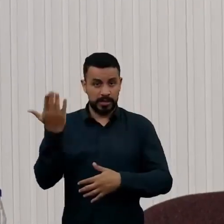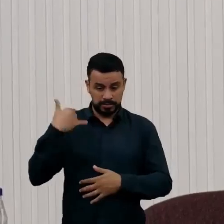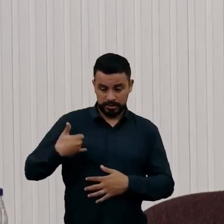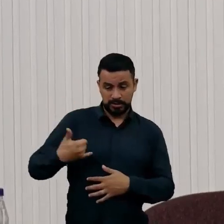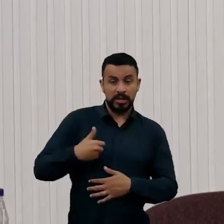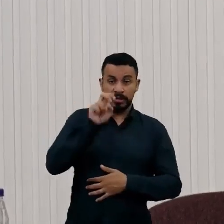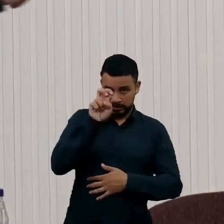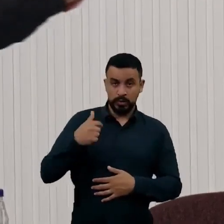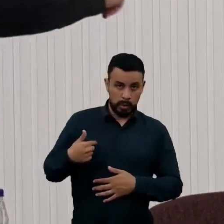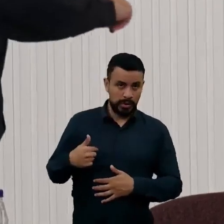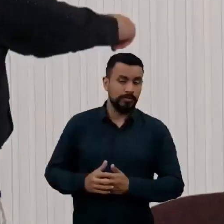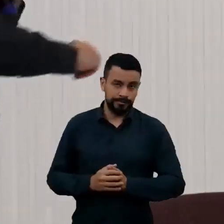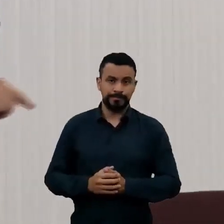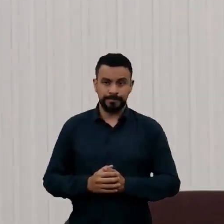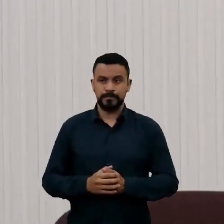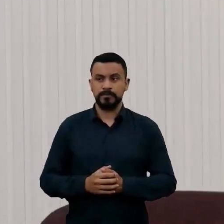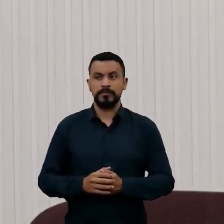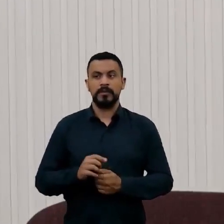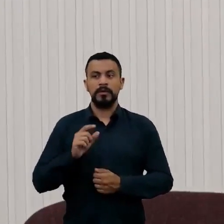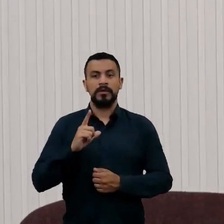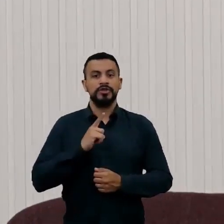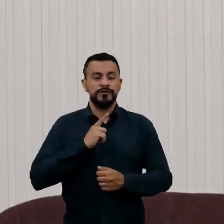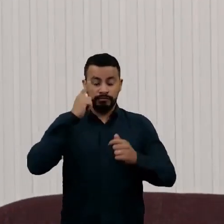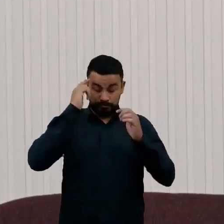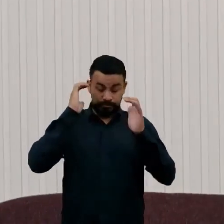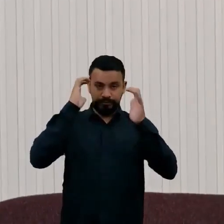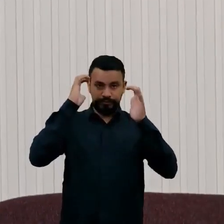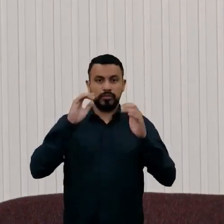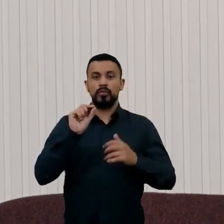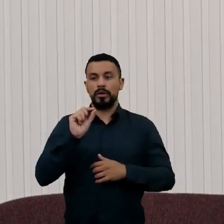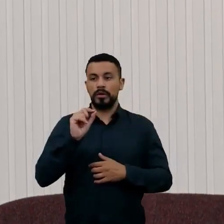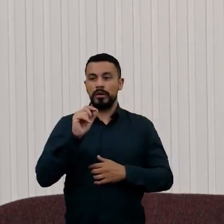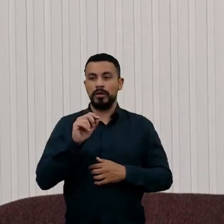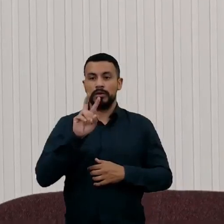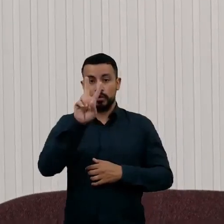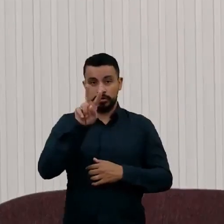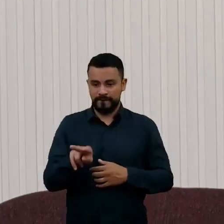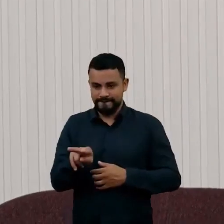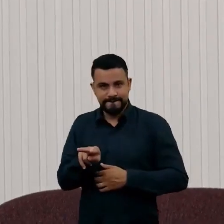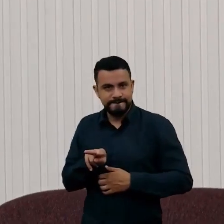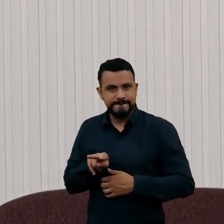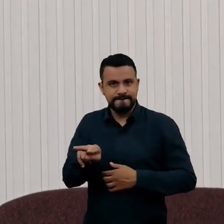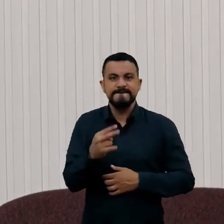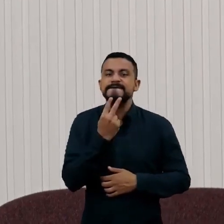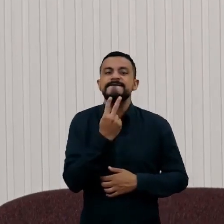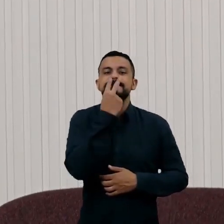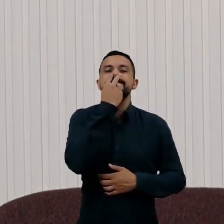idade, eu tive uma ativação muito explícita que eu coloquei os meus dois dedos ali na tomada. Bem,